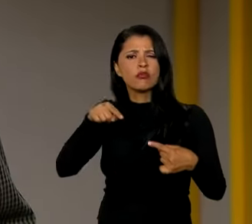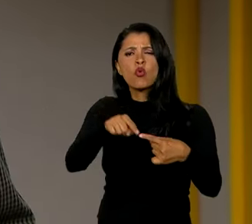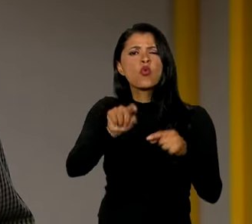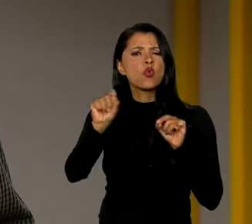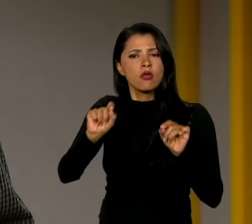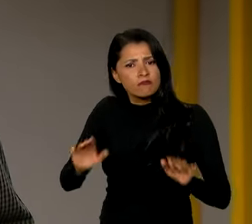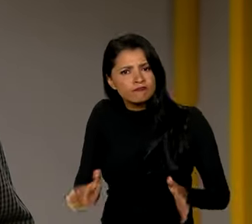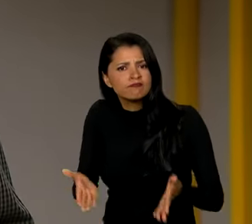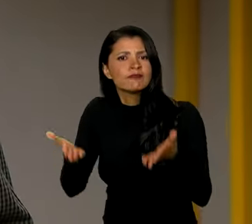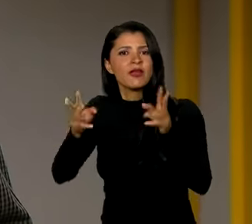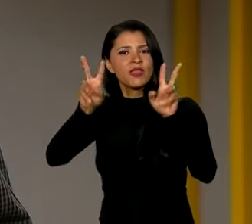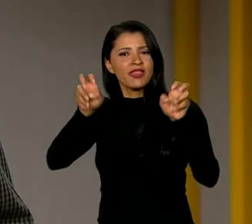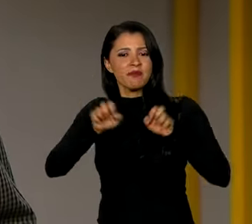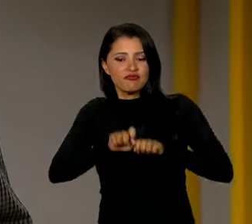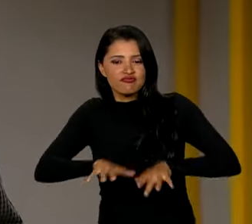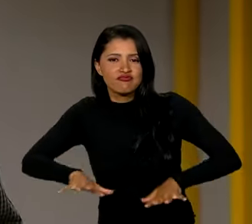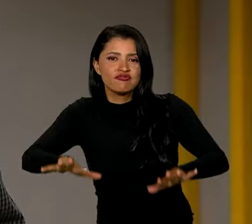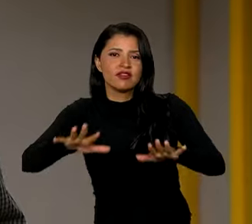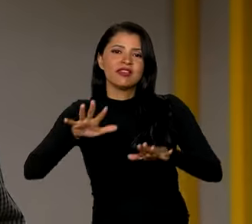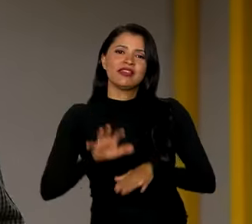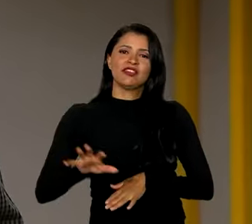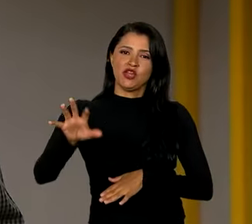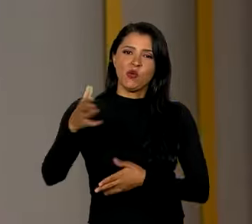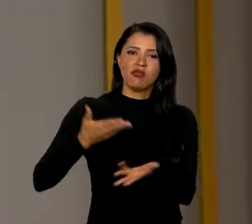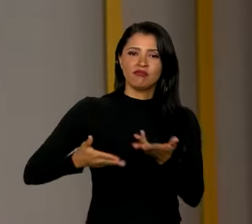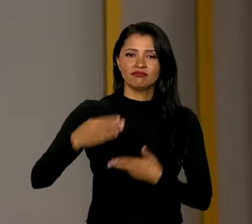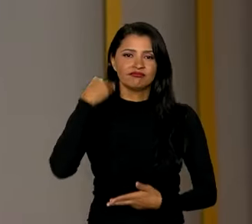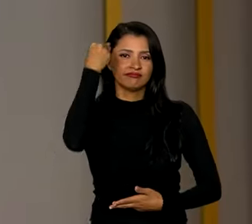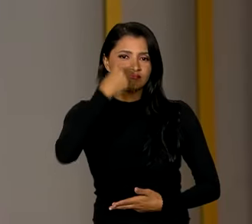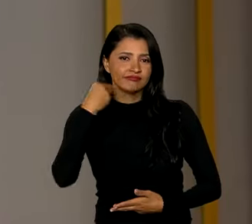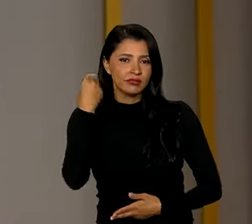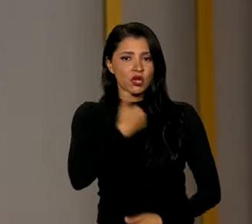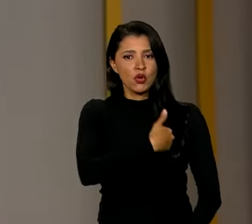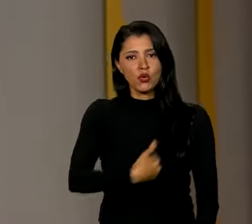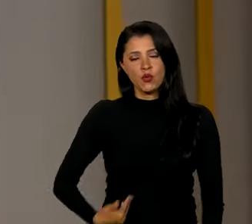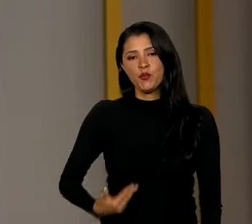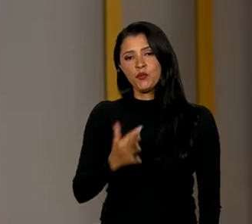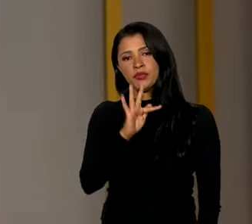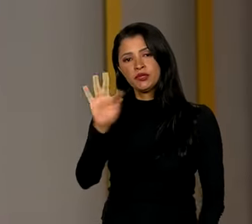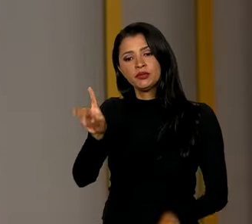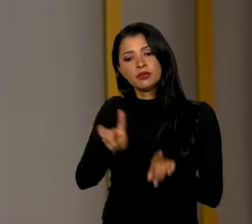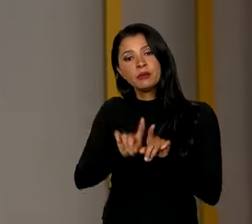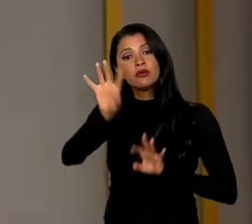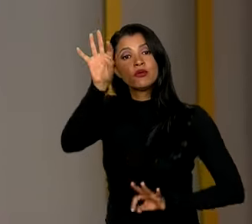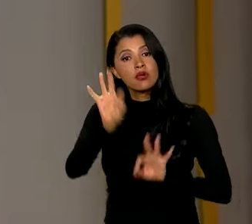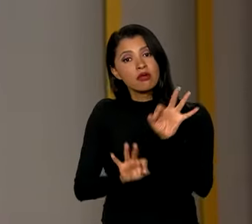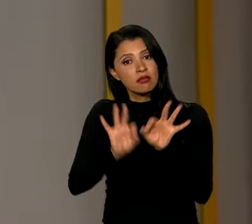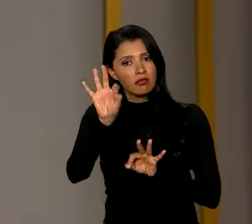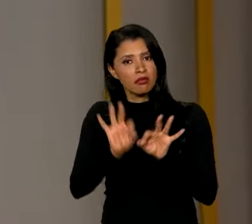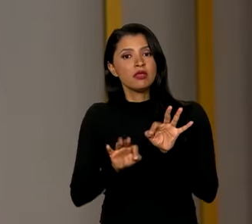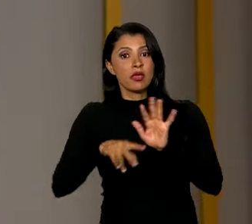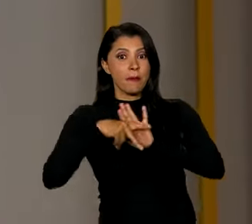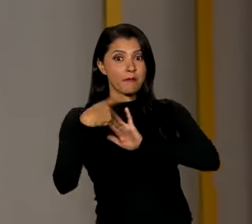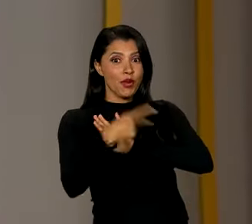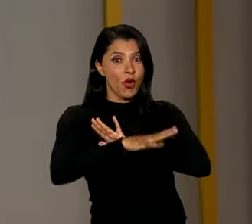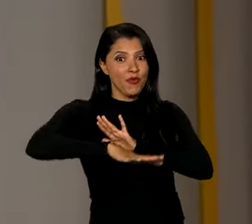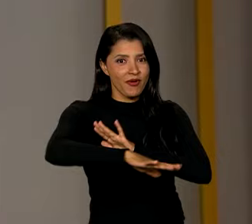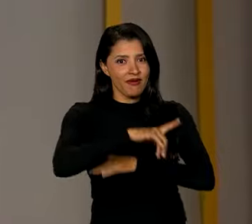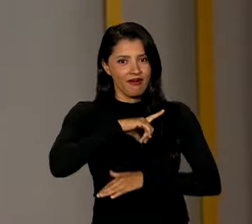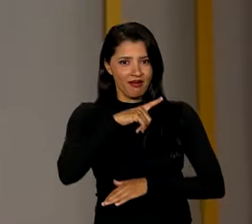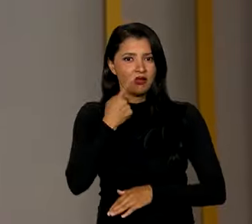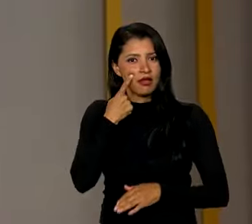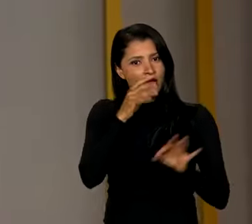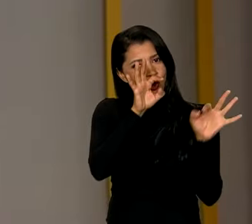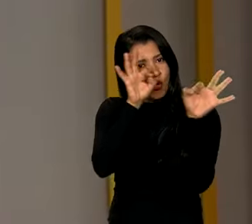impulsionar o tema na região e trocar experiências. O governo brasileiro também prepara um plano específico para o setor.